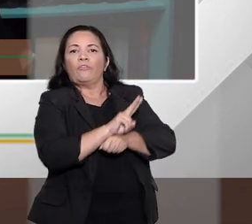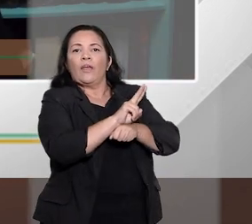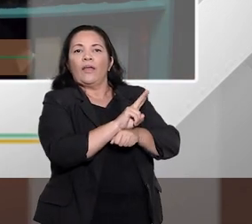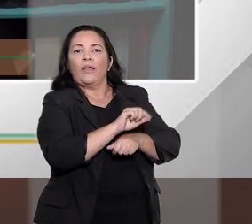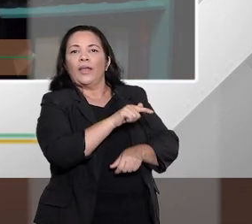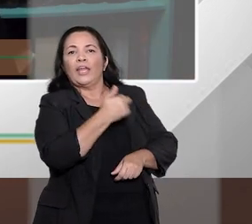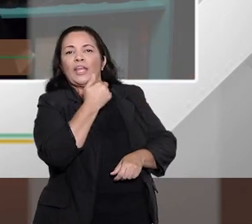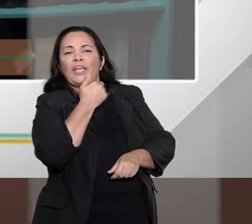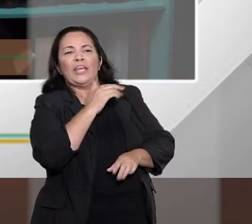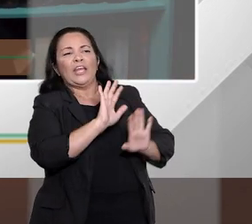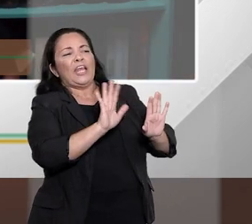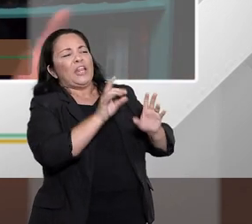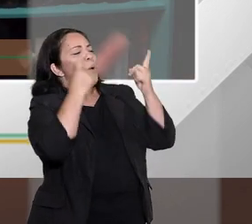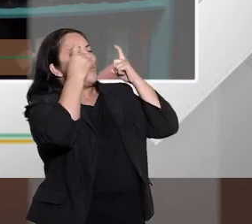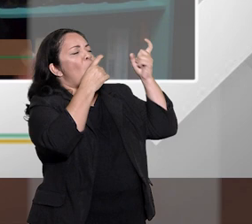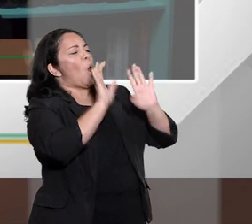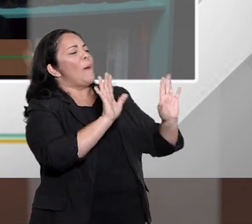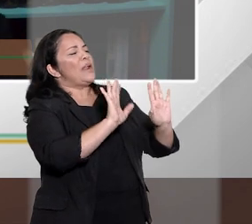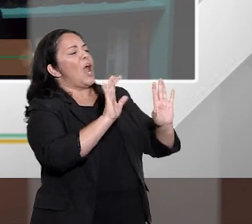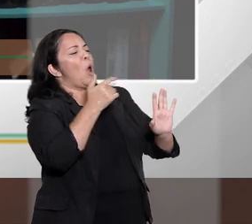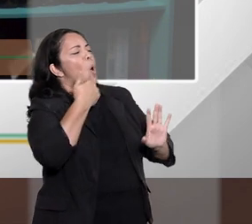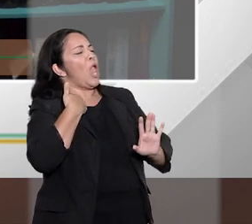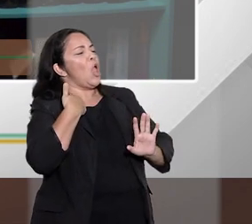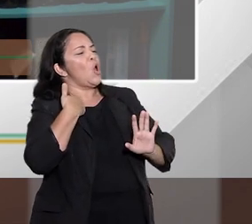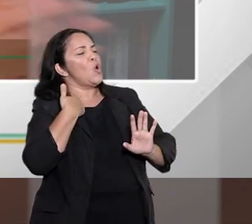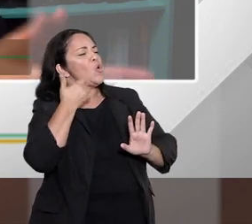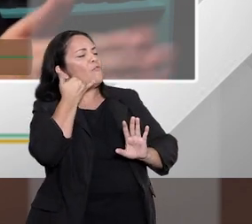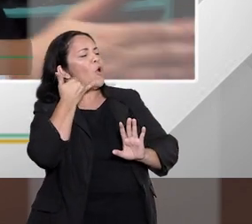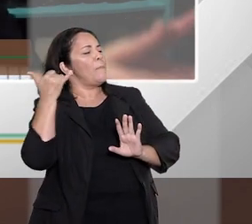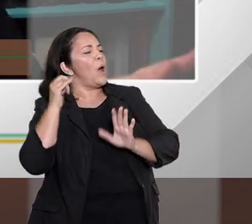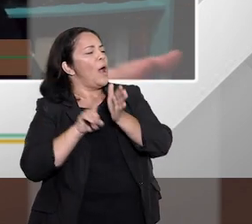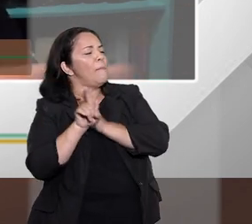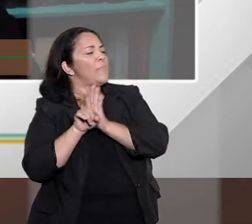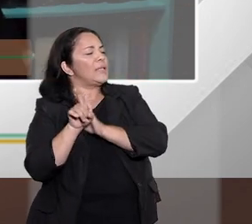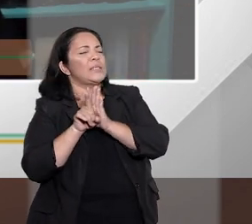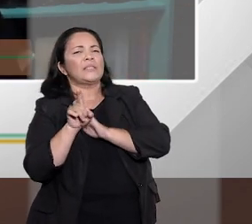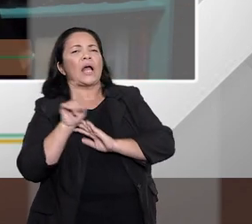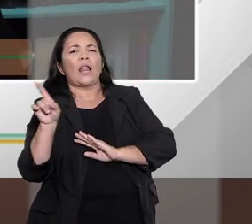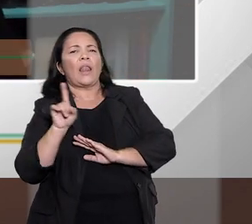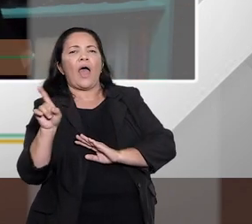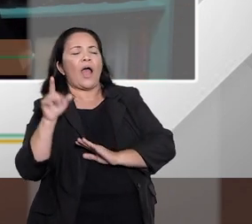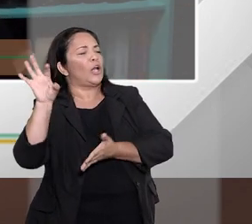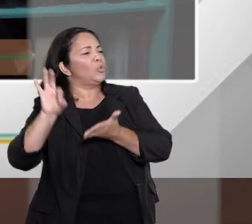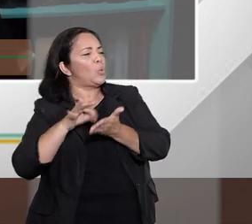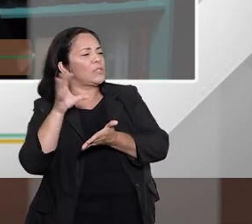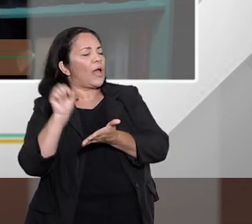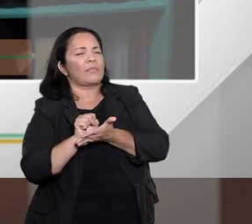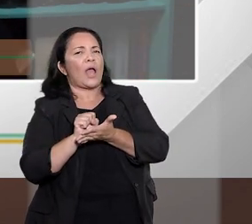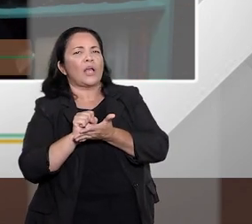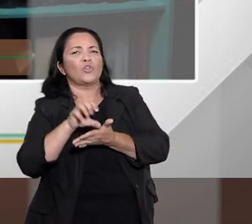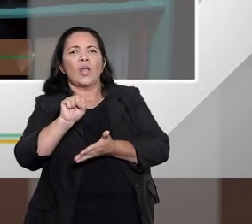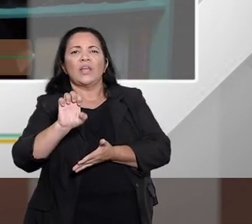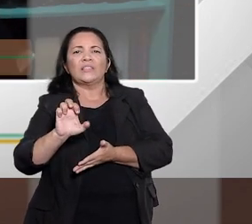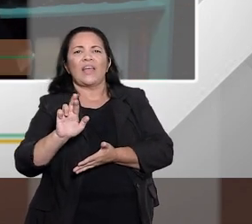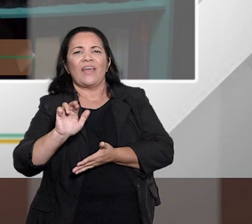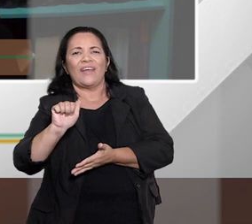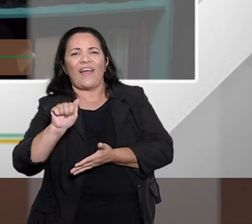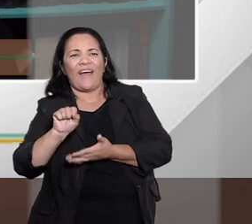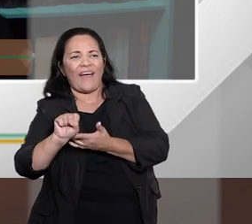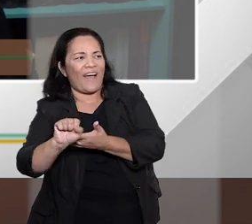os cadastros negativos, isso é a própria ideia da irresponsabilidade na concessão do crédito.